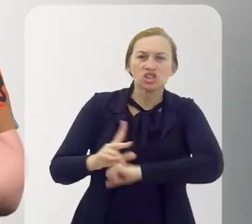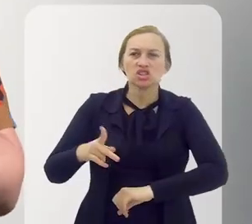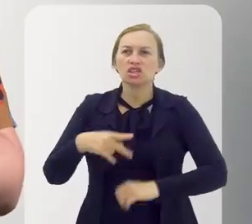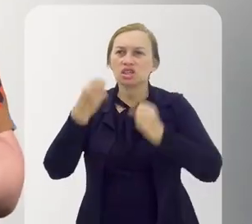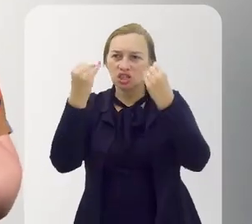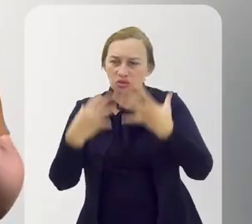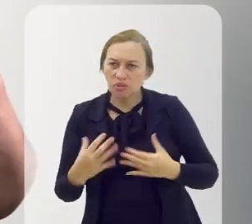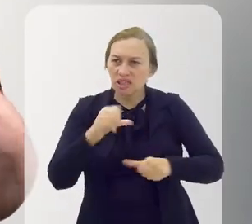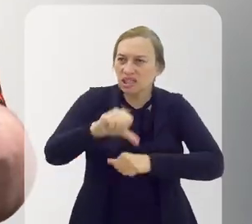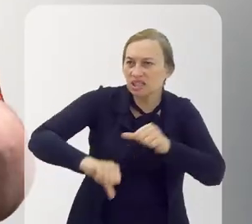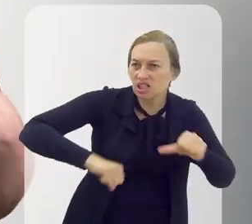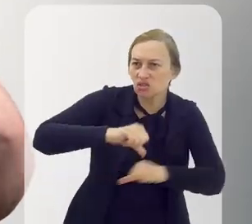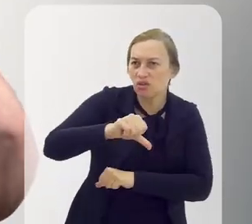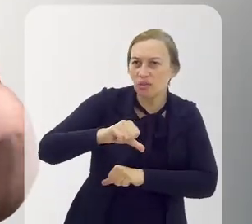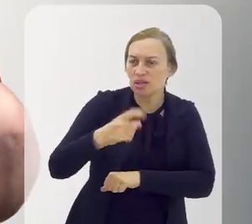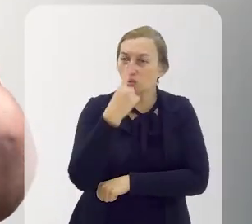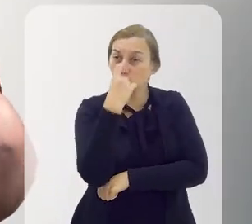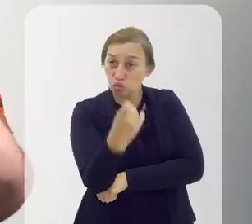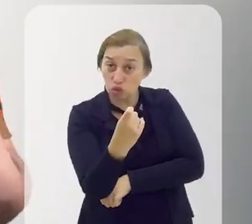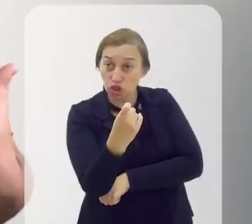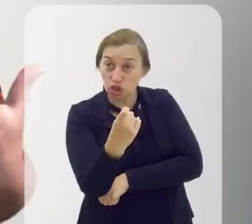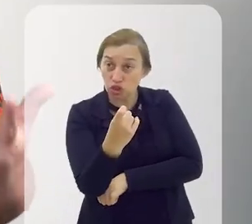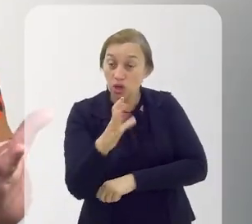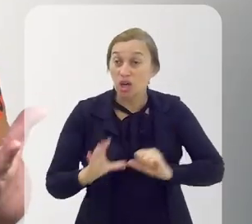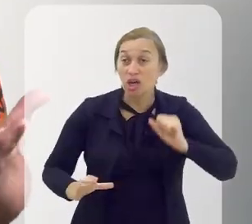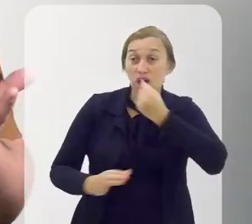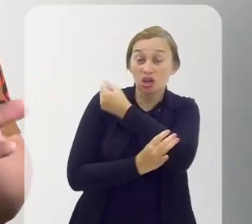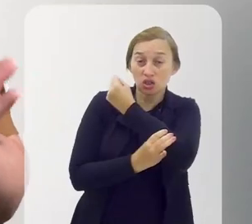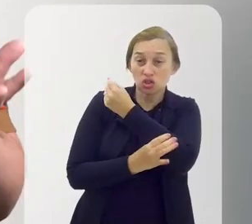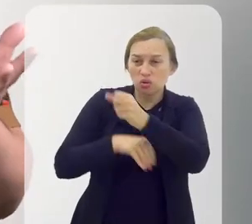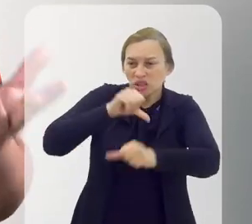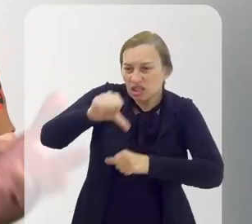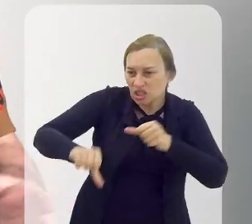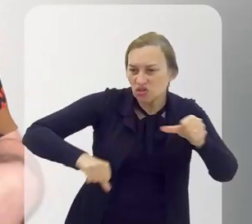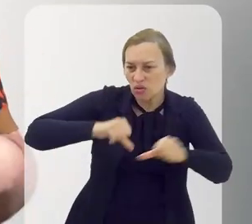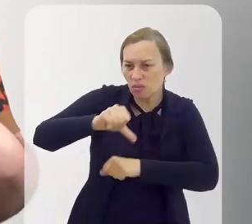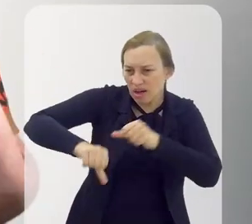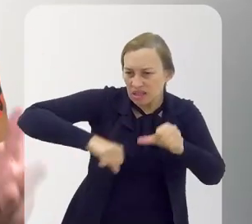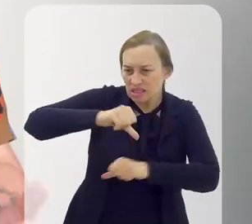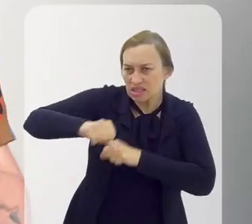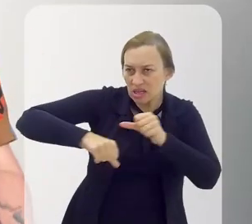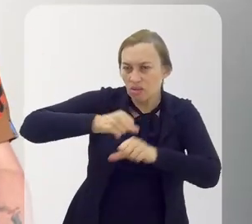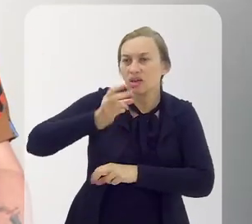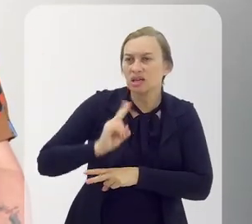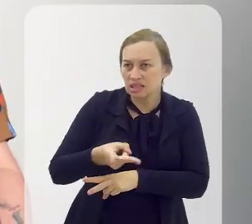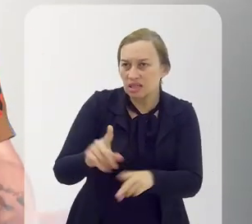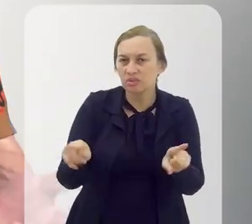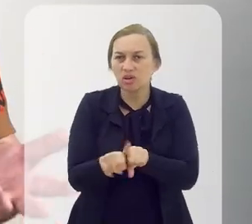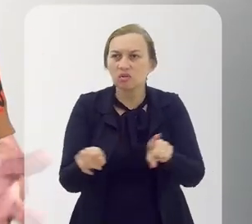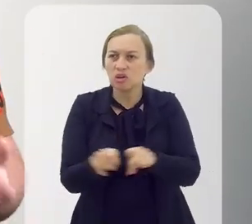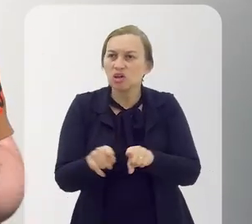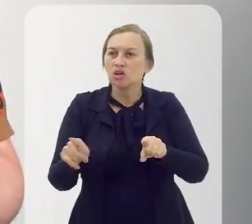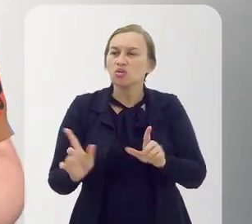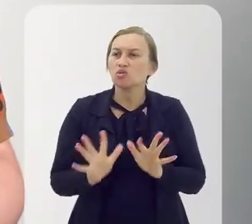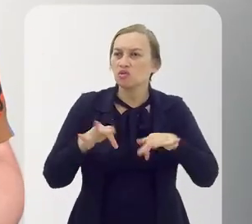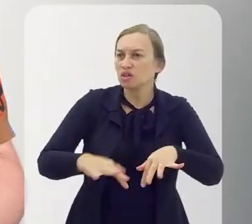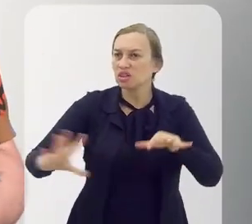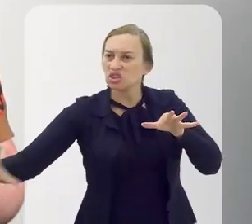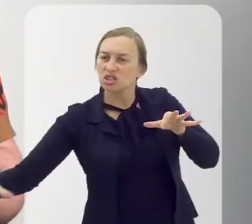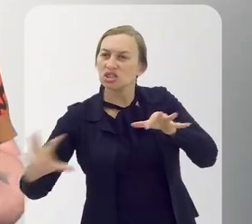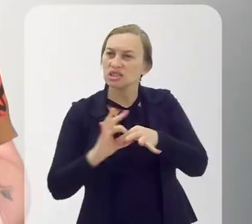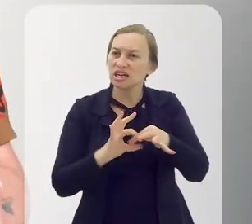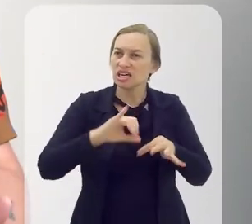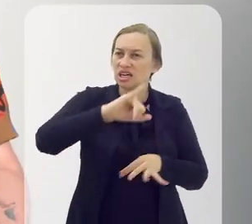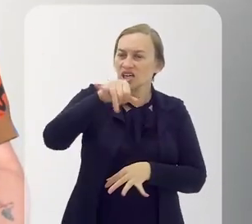no final do Exu, a gente fala da questão da transformação do lixo, porque Exu é constante transformação também. Então, no final, a gente